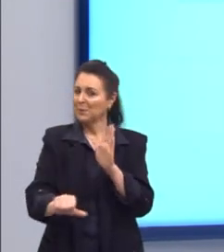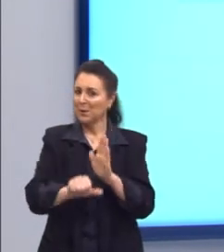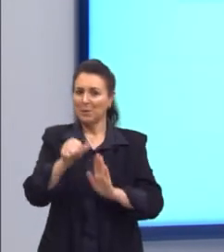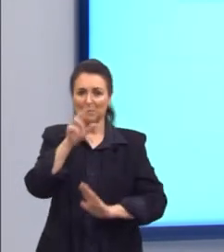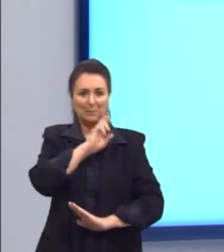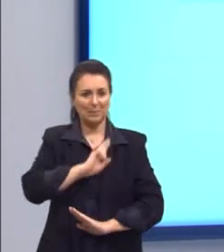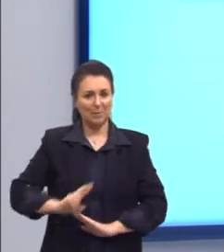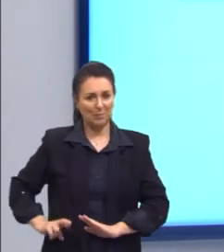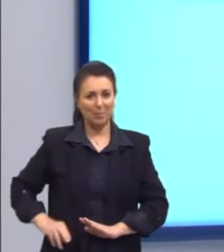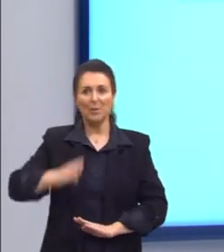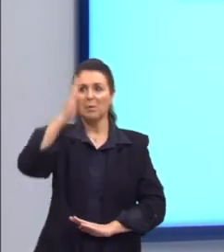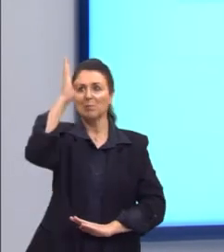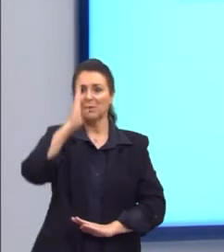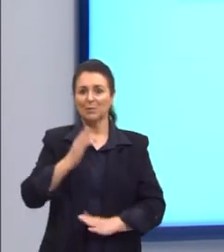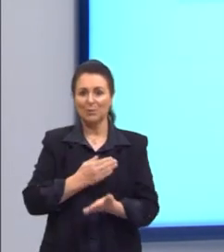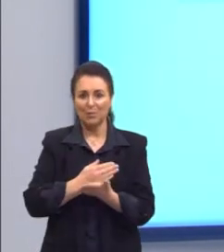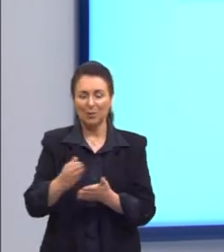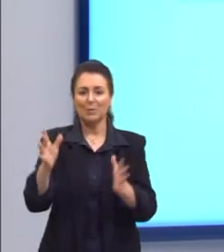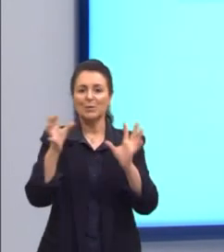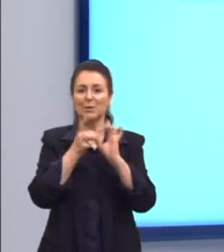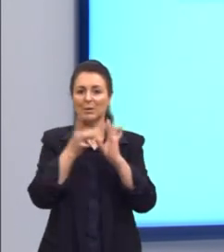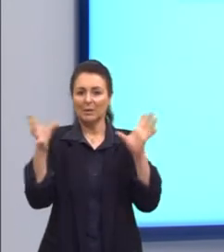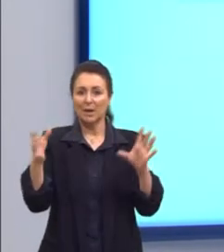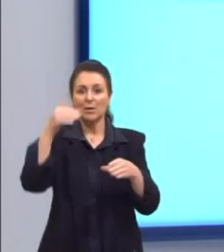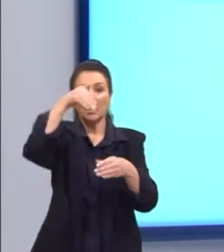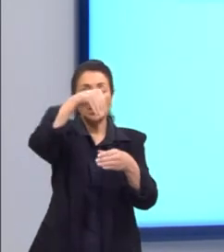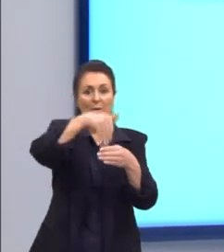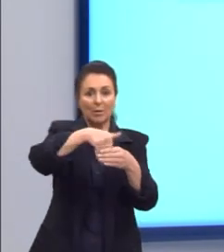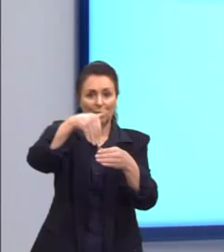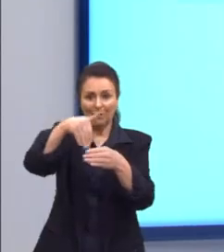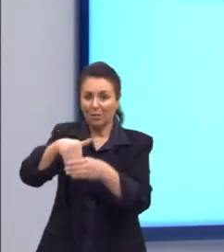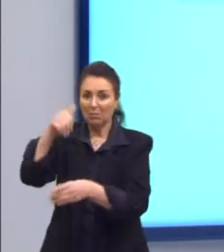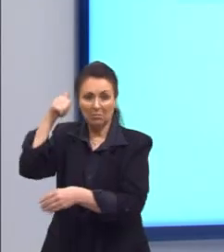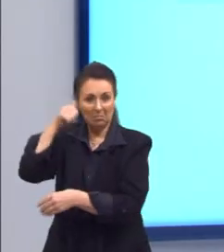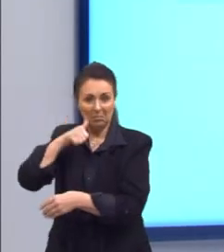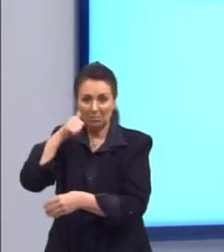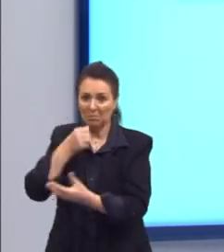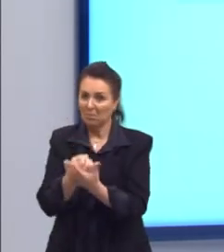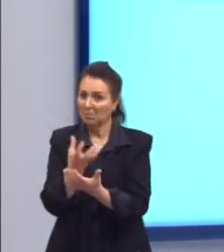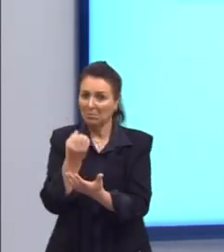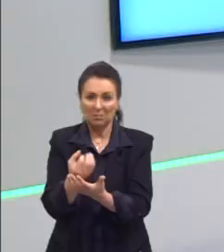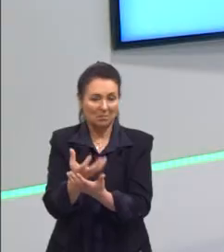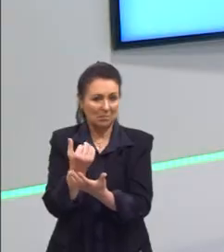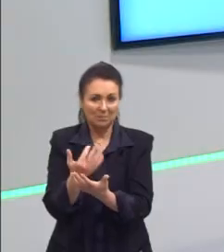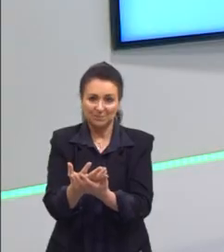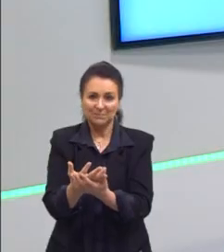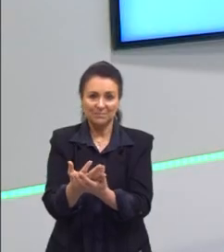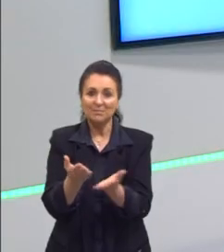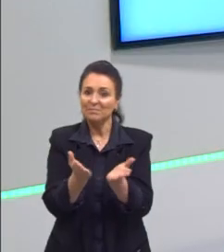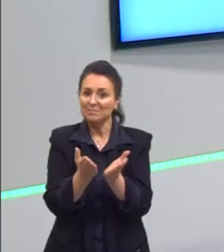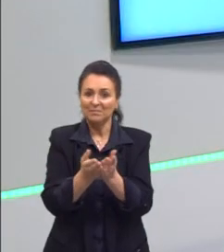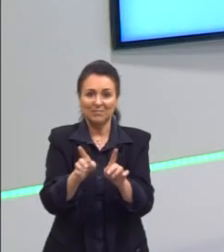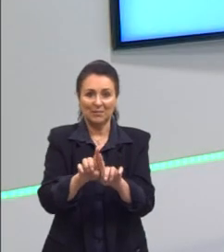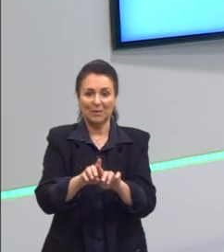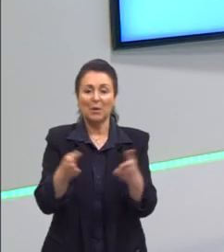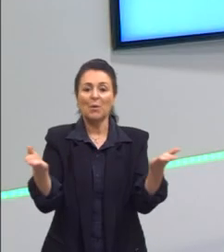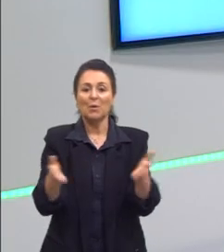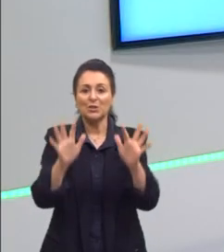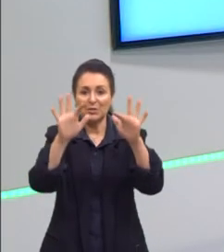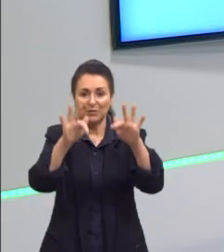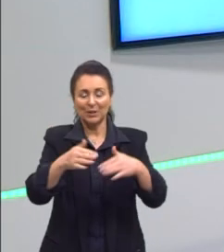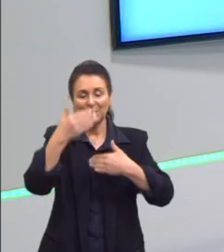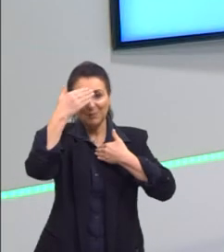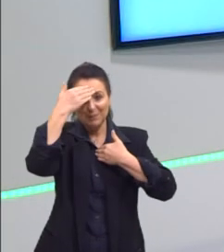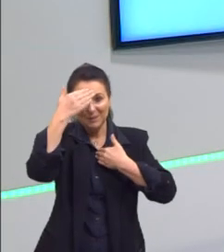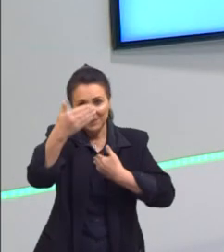tornou verdadeiramente democrático, até porque as mulheres e os analfabetos não podiam votar na época. Então, tá, pessoal. Por hoje era isso. Agradeço